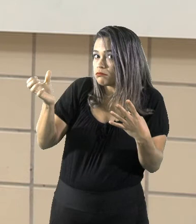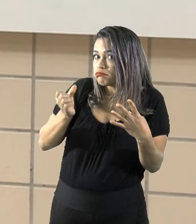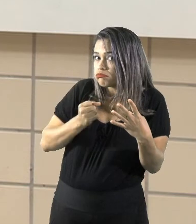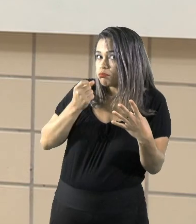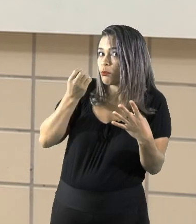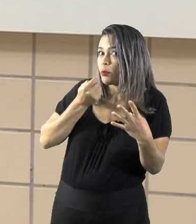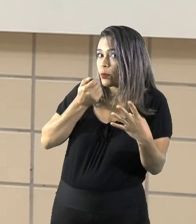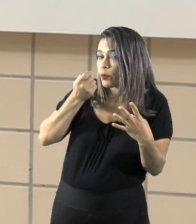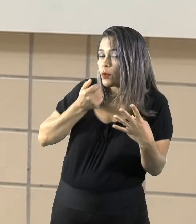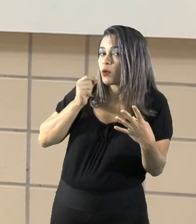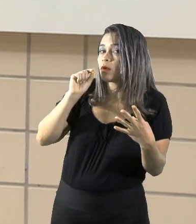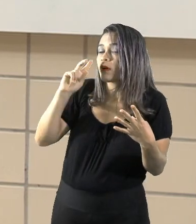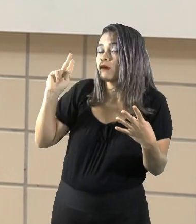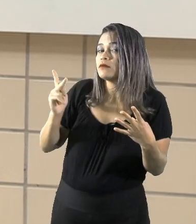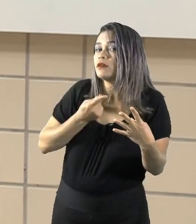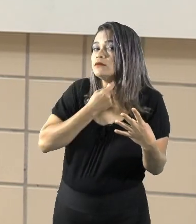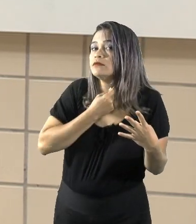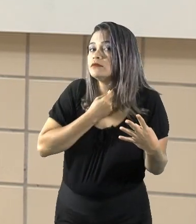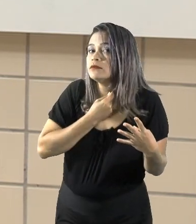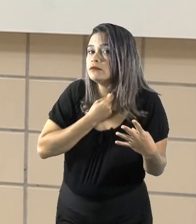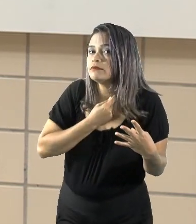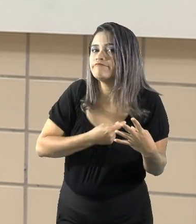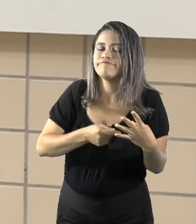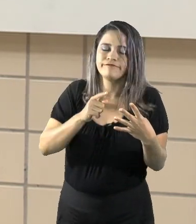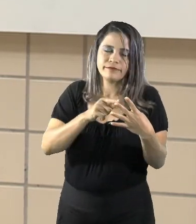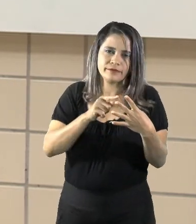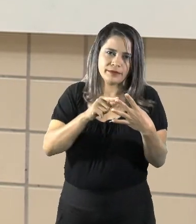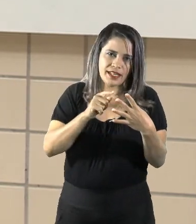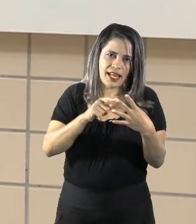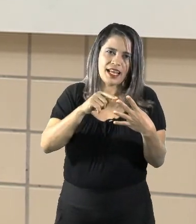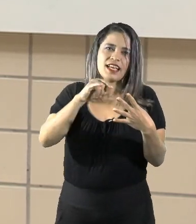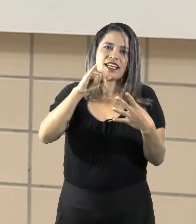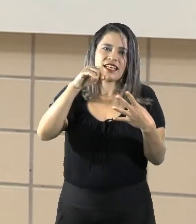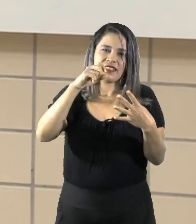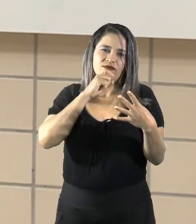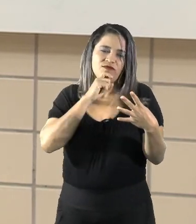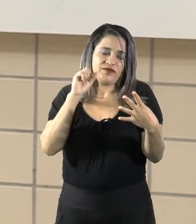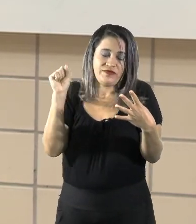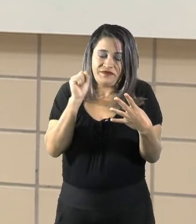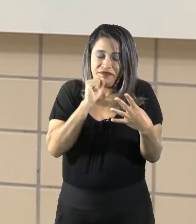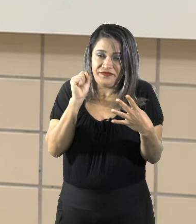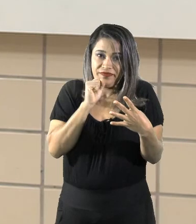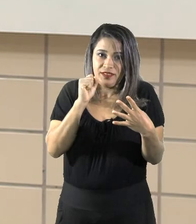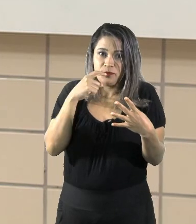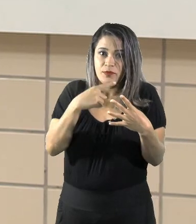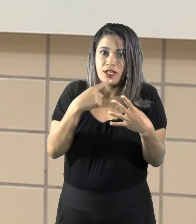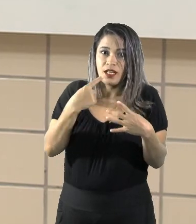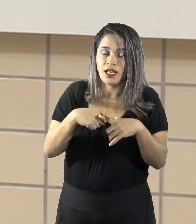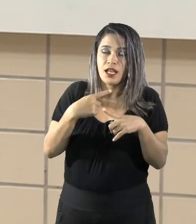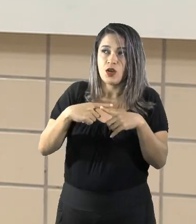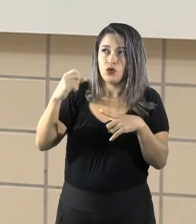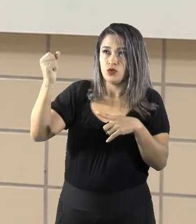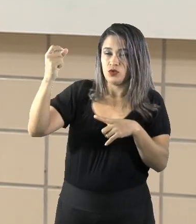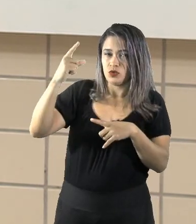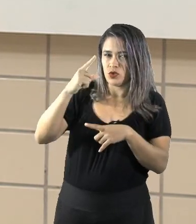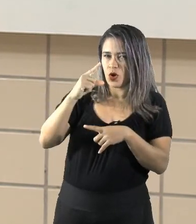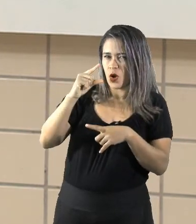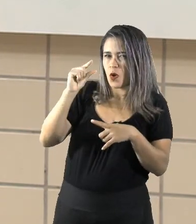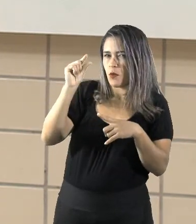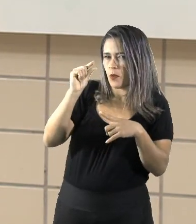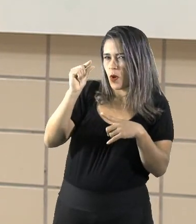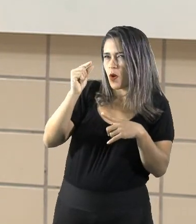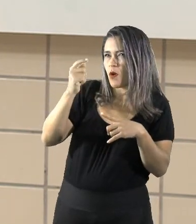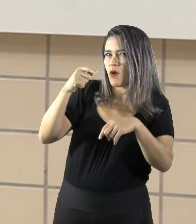luz, o que acontece? Lá é inverno, porque o Sol, ele está aparecendo menos horas do dia. Então,